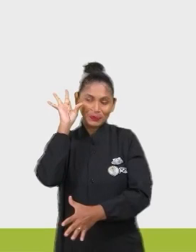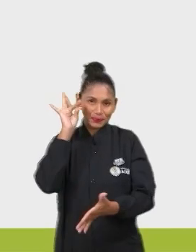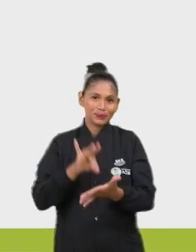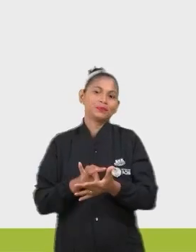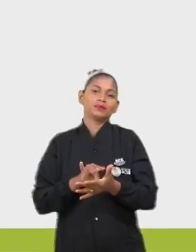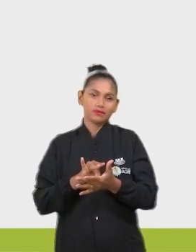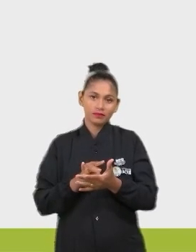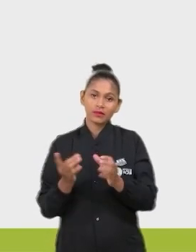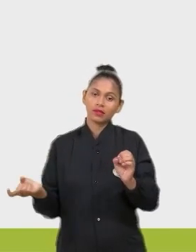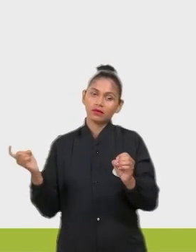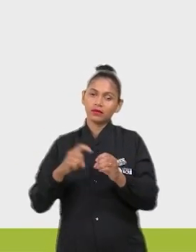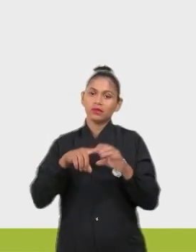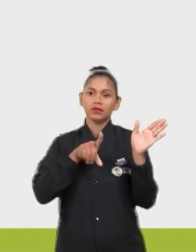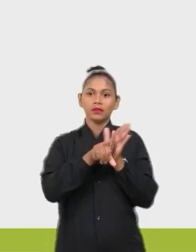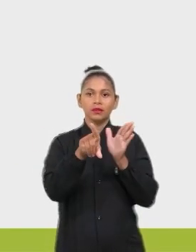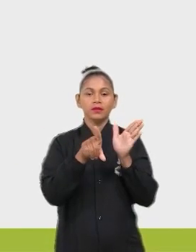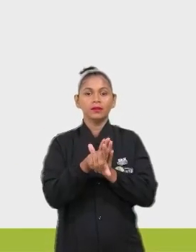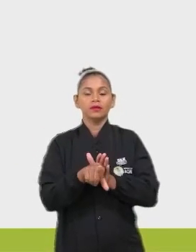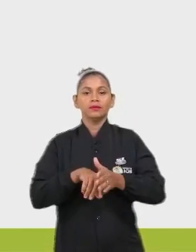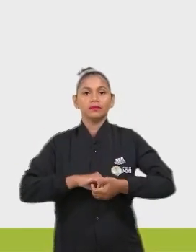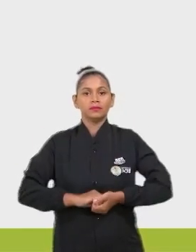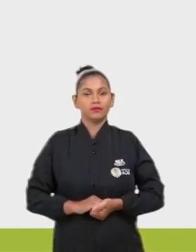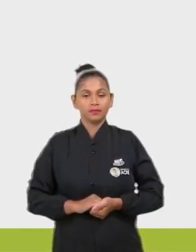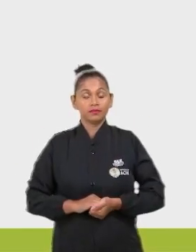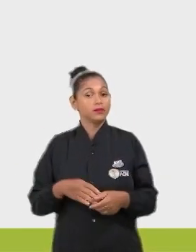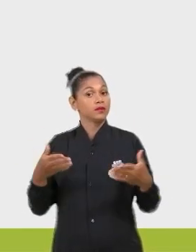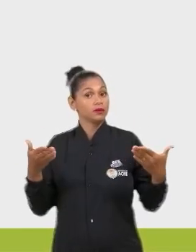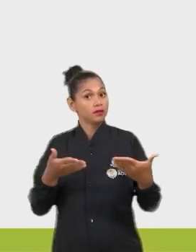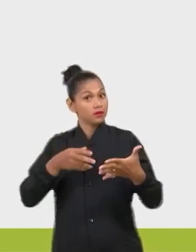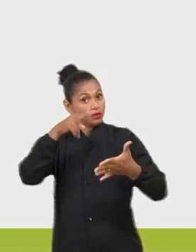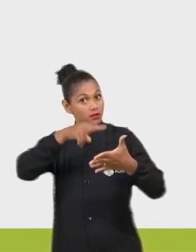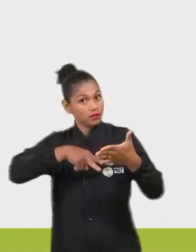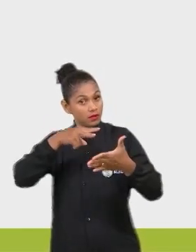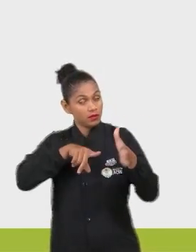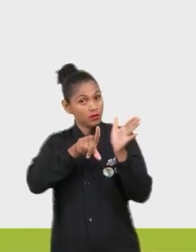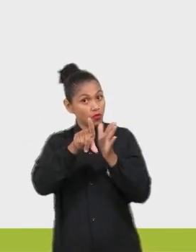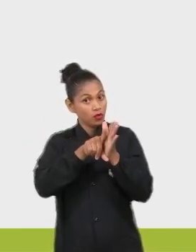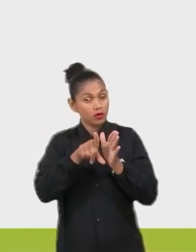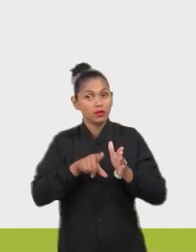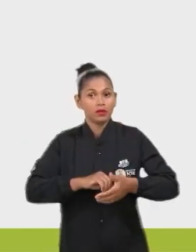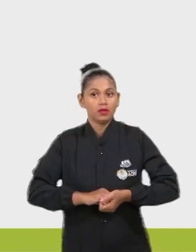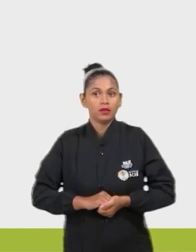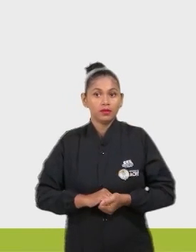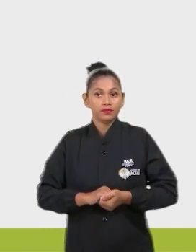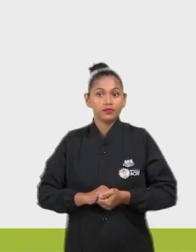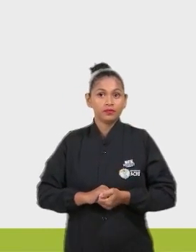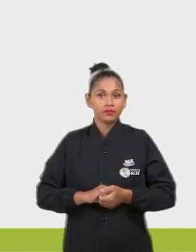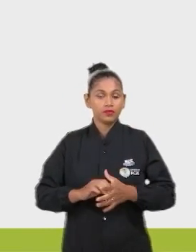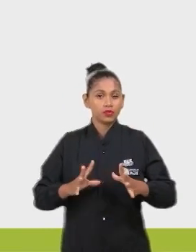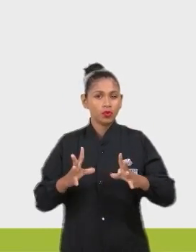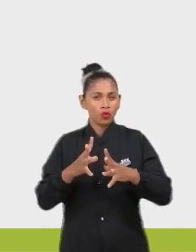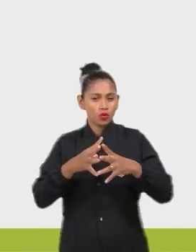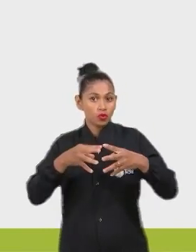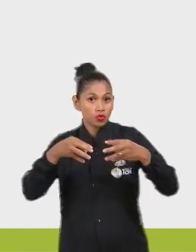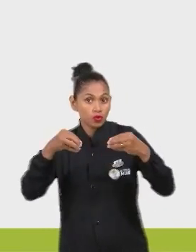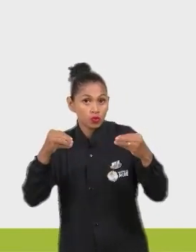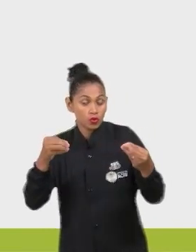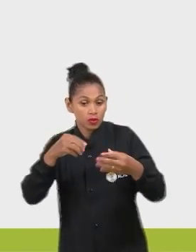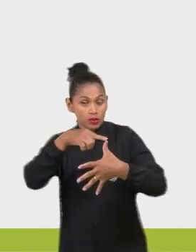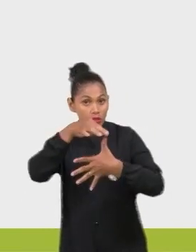Voltemos para a questão. Agora eu vou ler a questão toda com vocês. A extinção de espécies é uma ameaça real